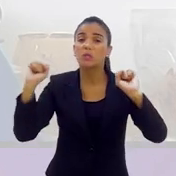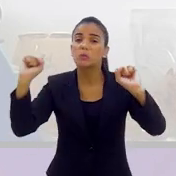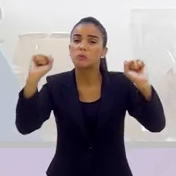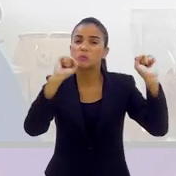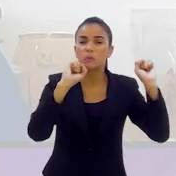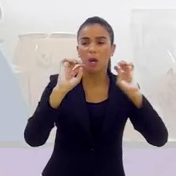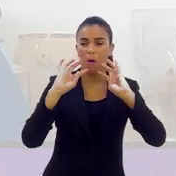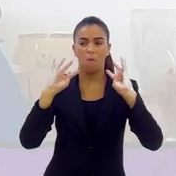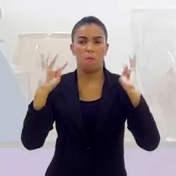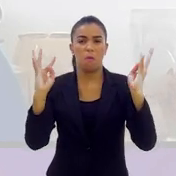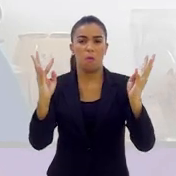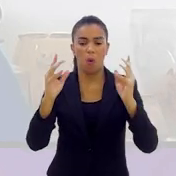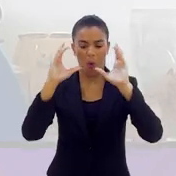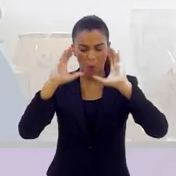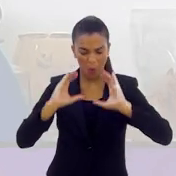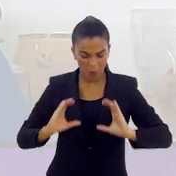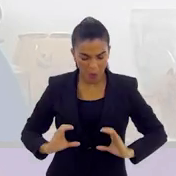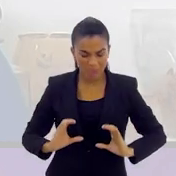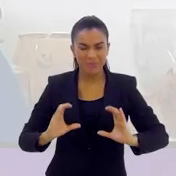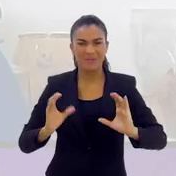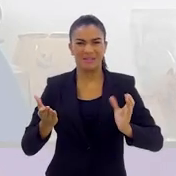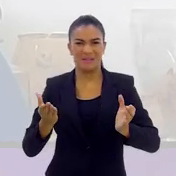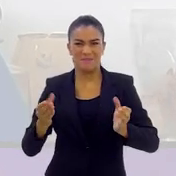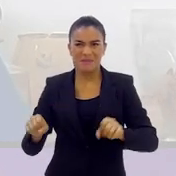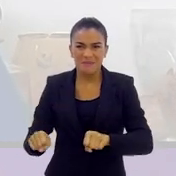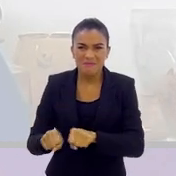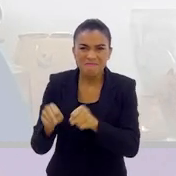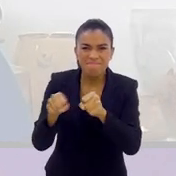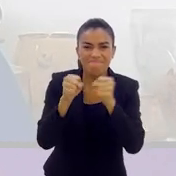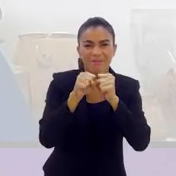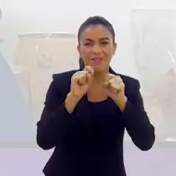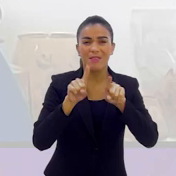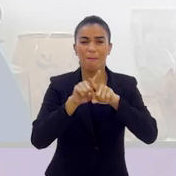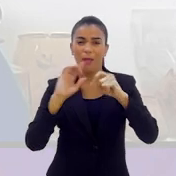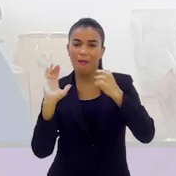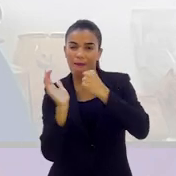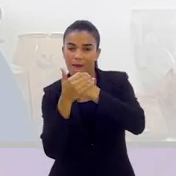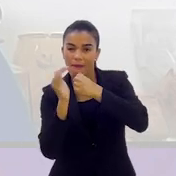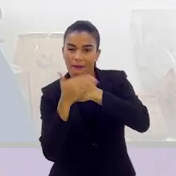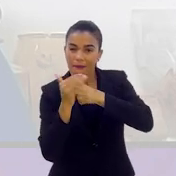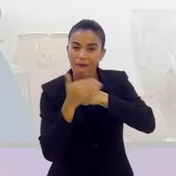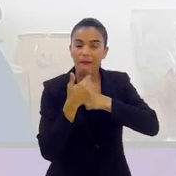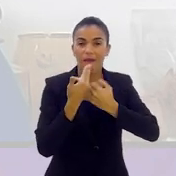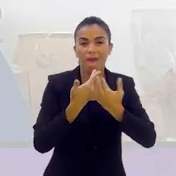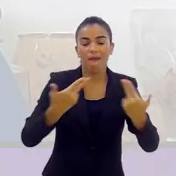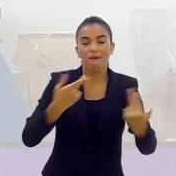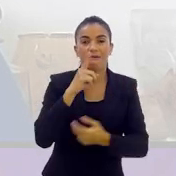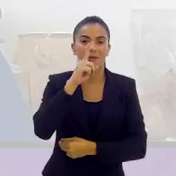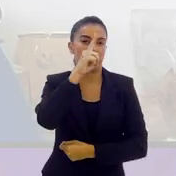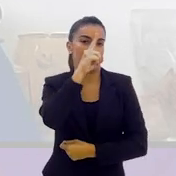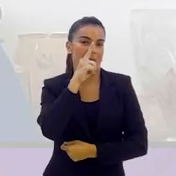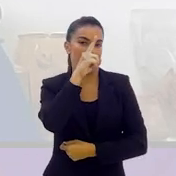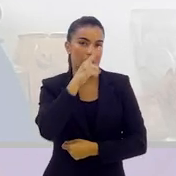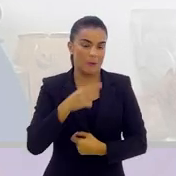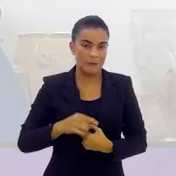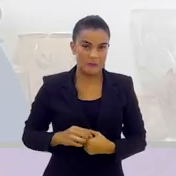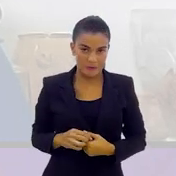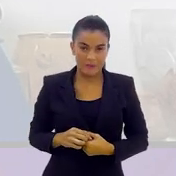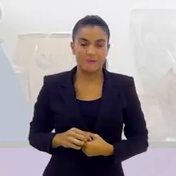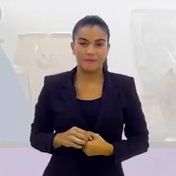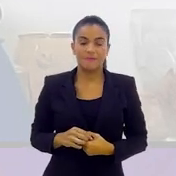torcida possa ter esse comportamento de guardar coisas que podem ser perigosas. Então,